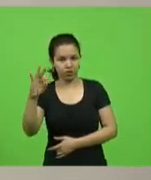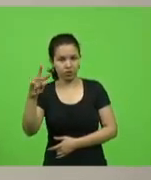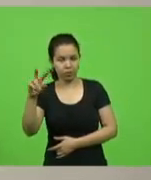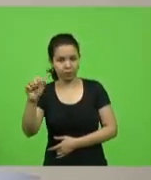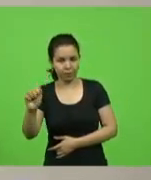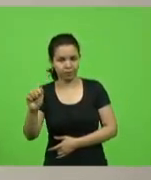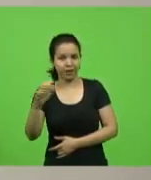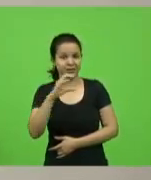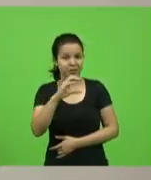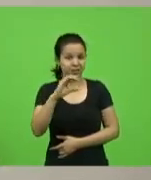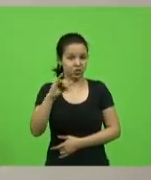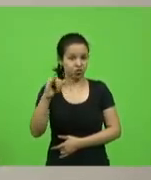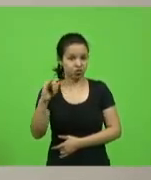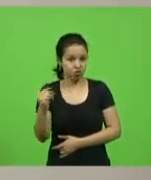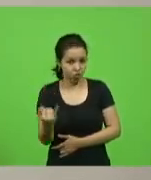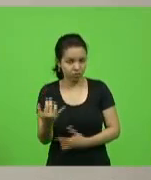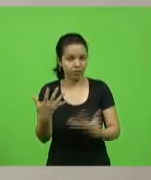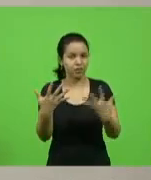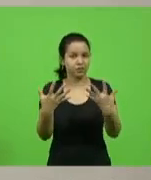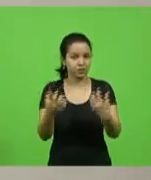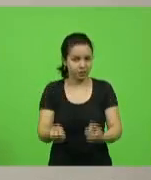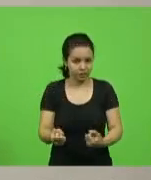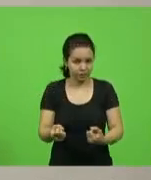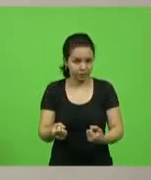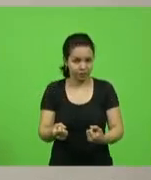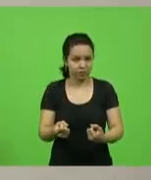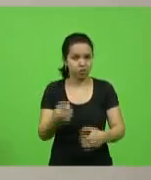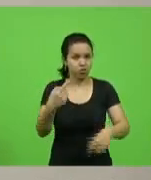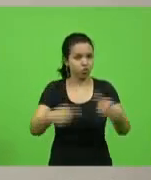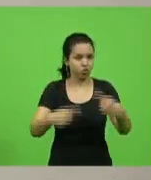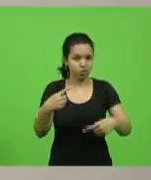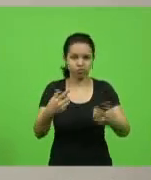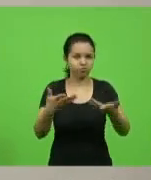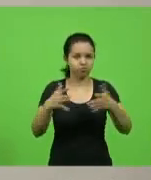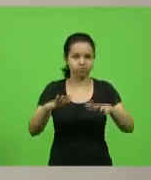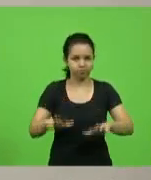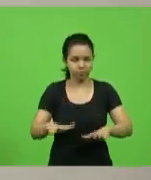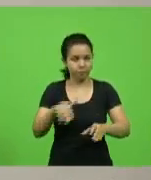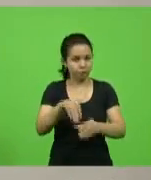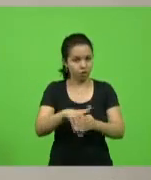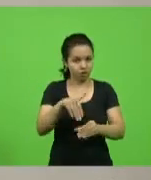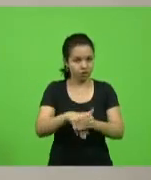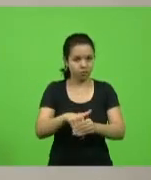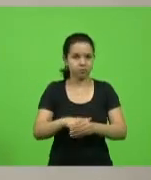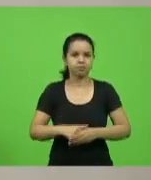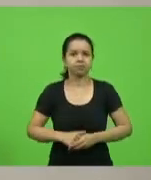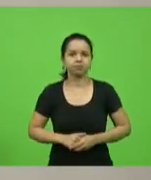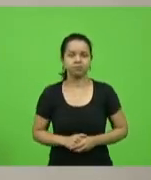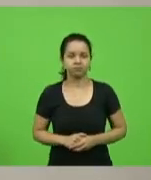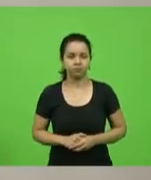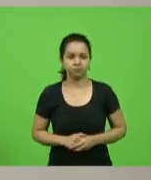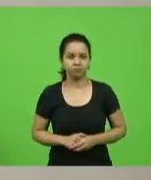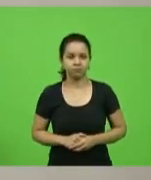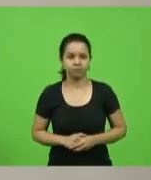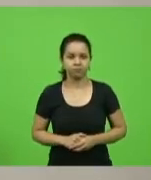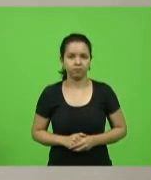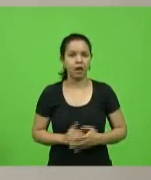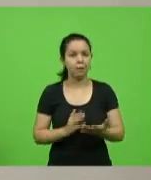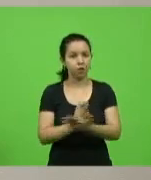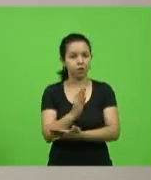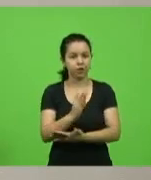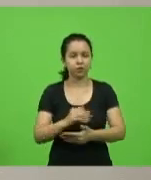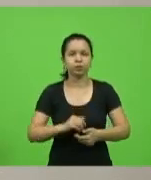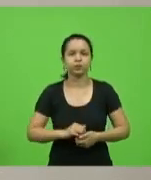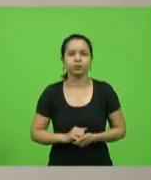em discussão, não havendo quem queira discutir, em votação. Deputados que aprovam, permanece como se encontra aprovado.